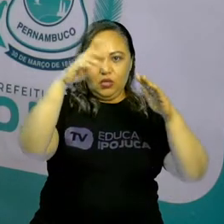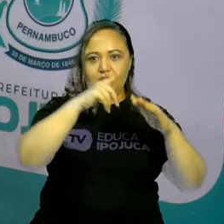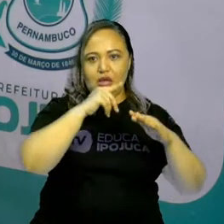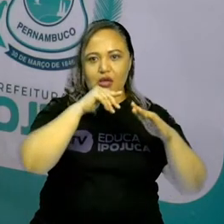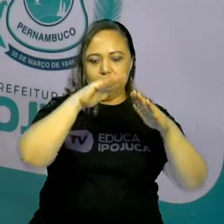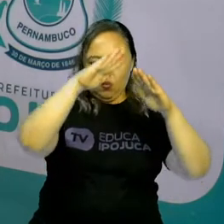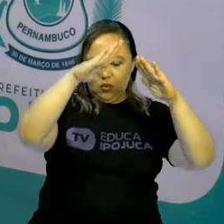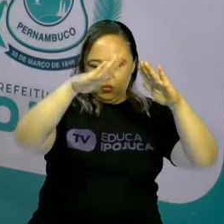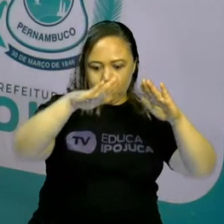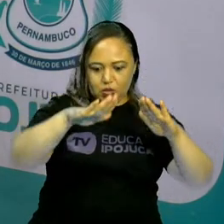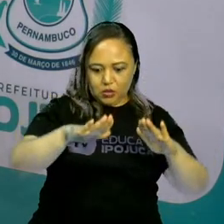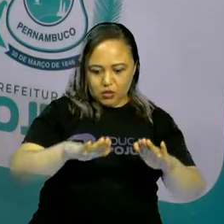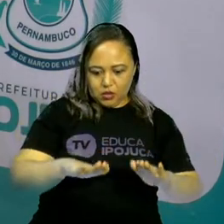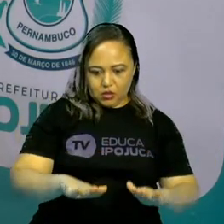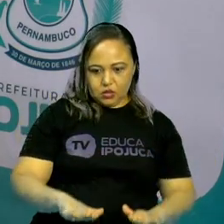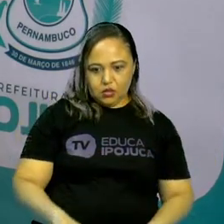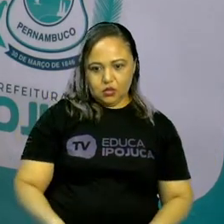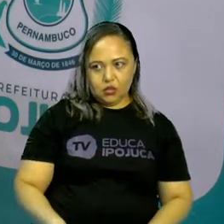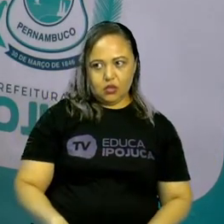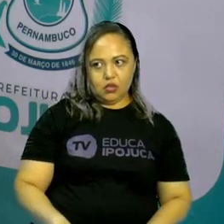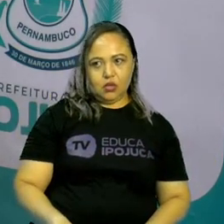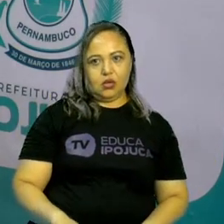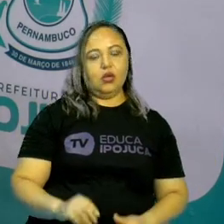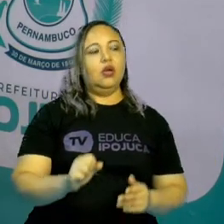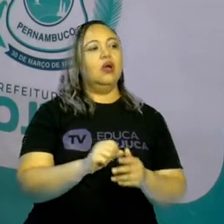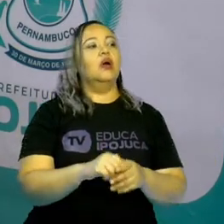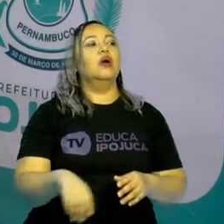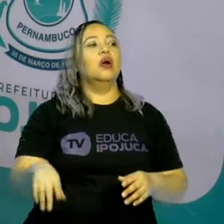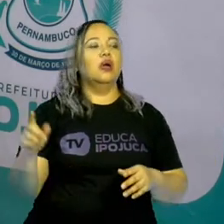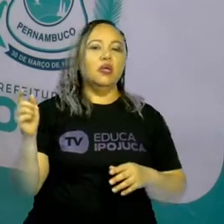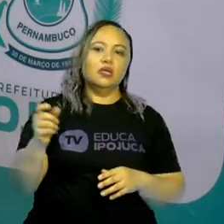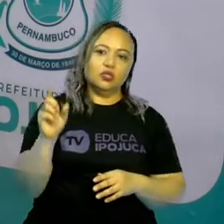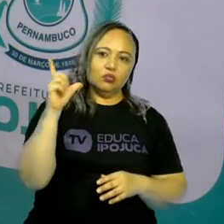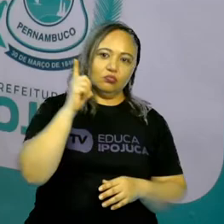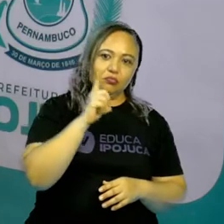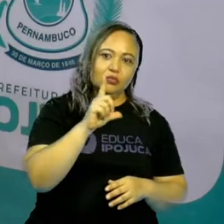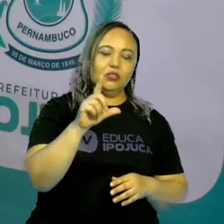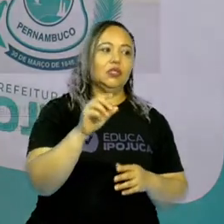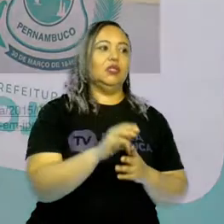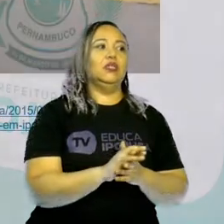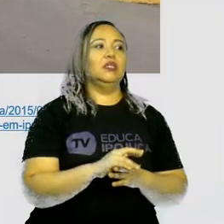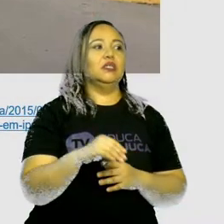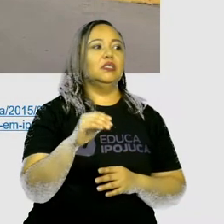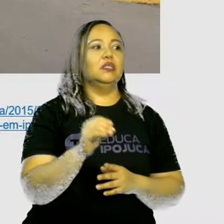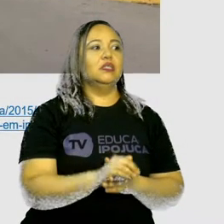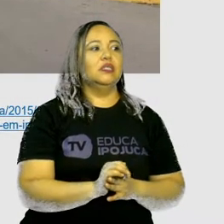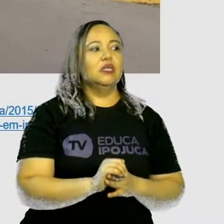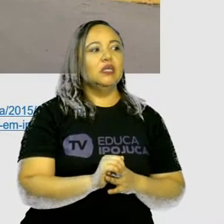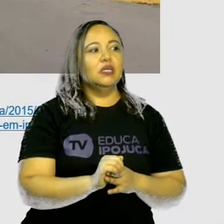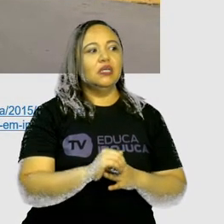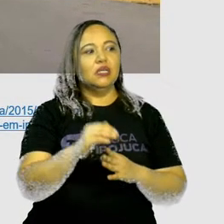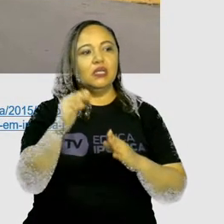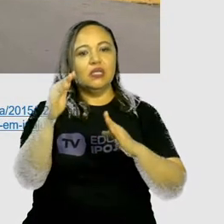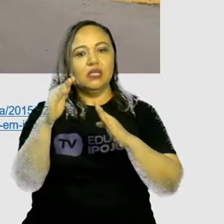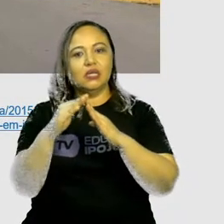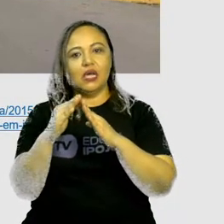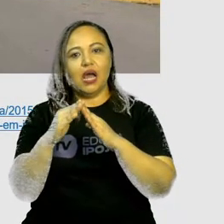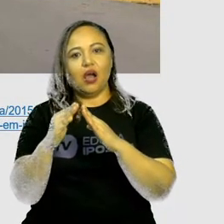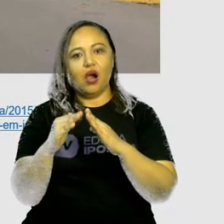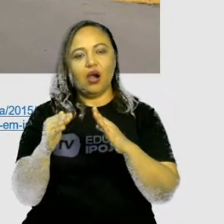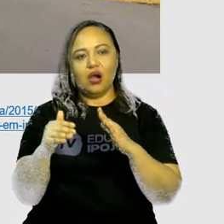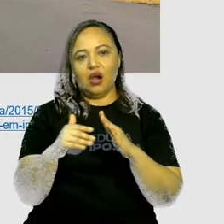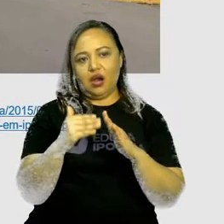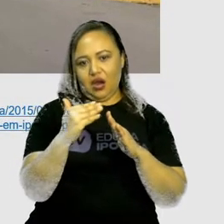ao sol. E as moradias? As moradias dos ribeirinhos,